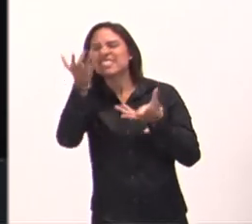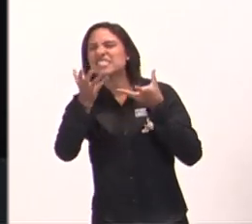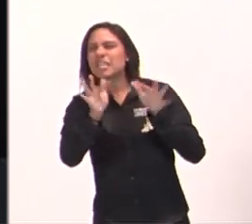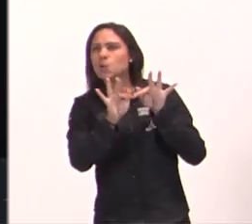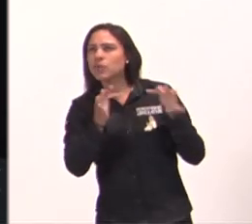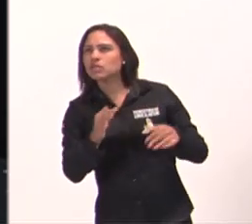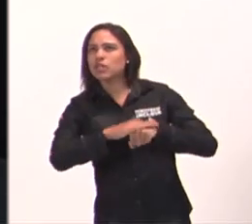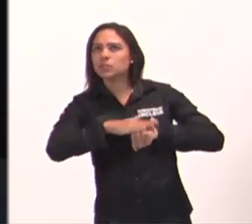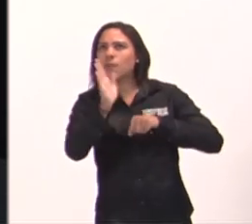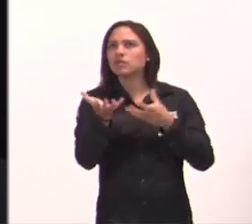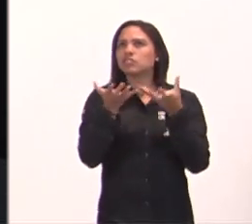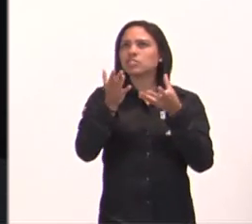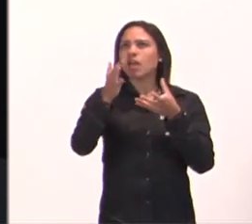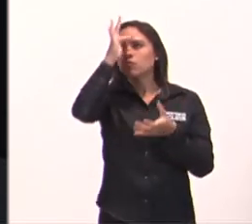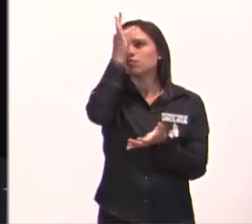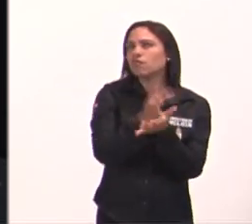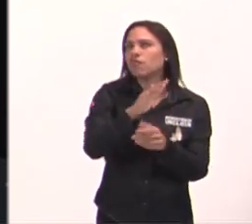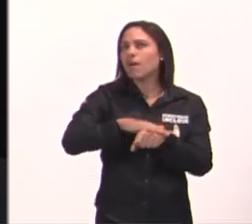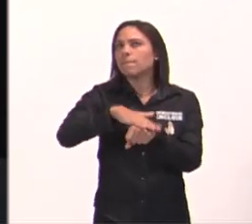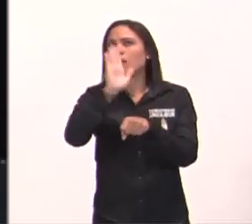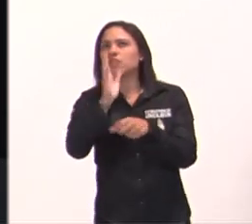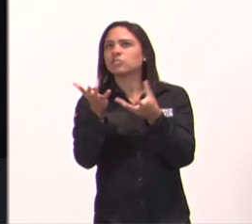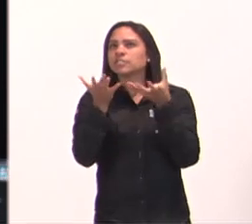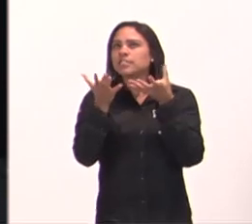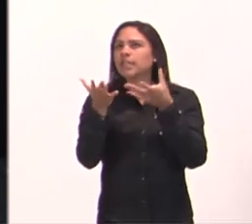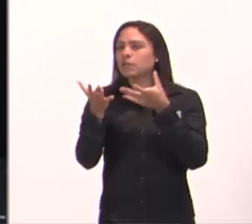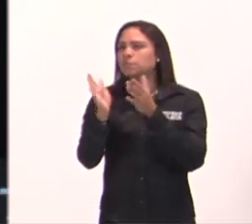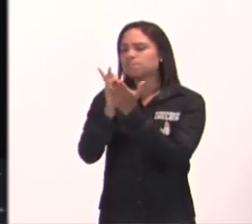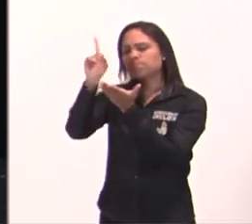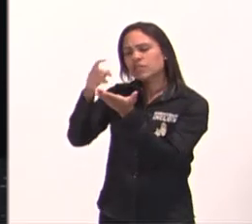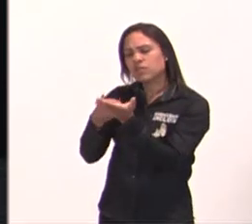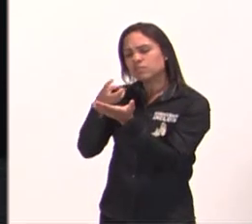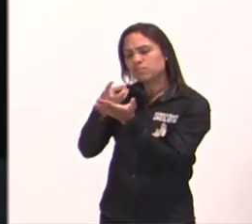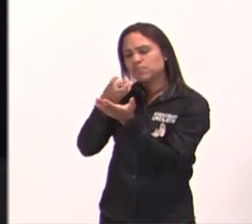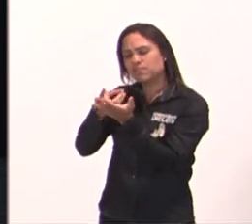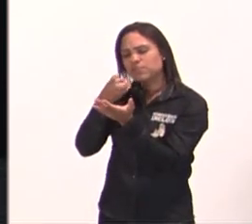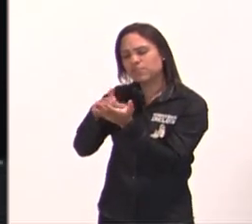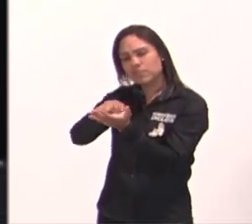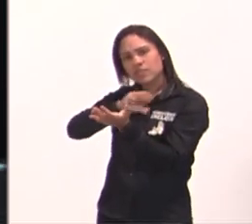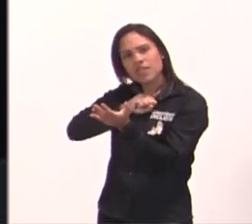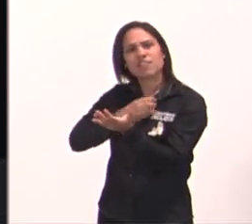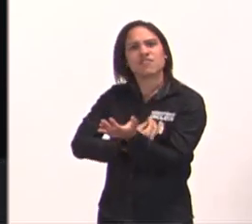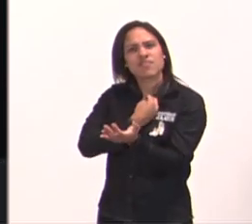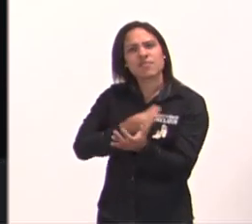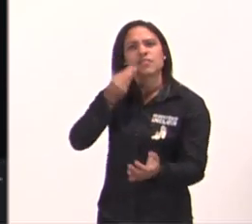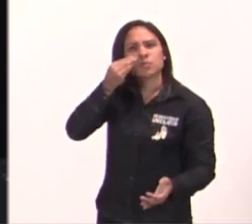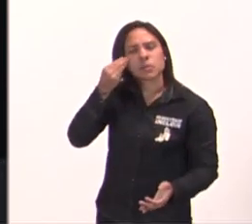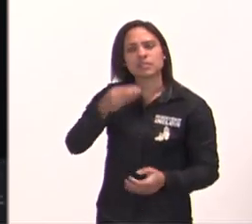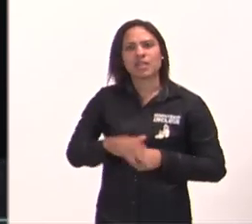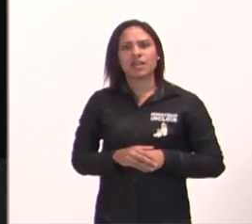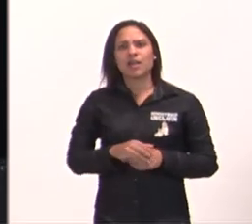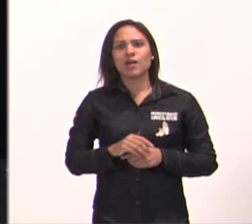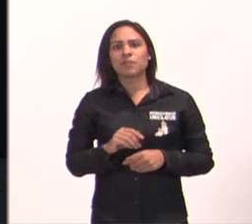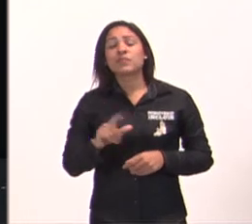a palavra, eu quero viver as escrituras, tem um QR Code aqui, não tem? Pega o seu celular, vem aqui com a sua